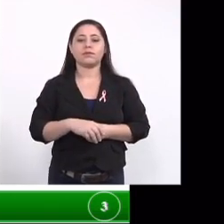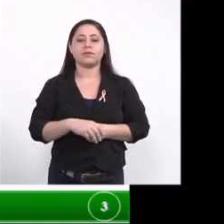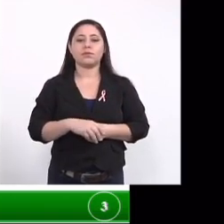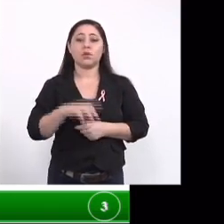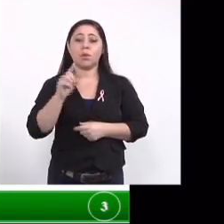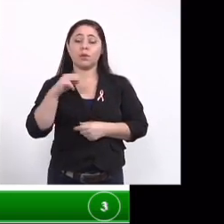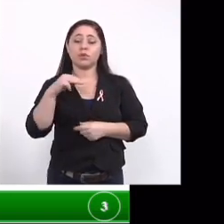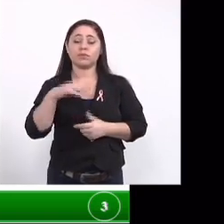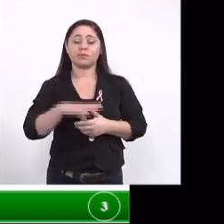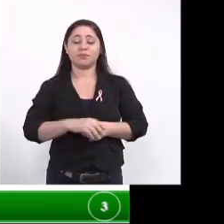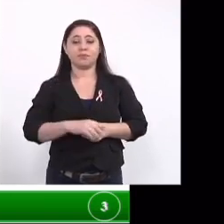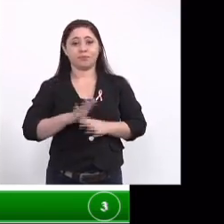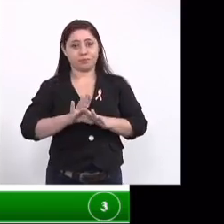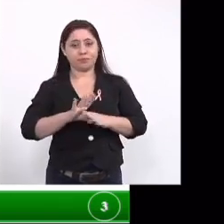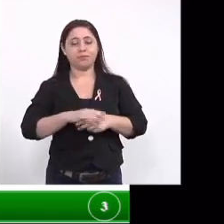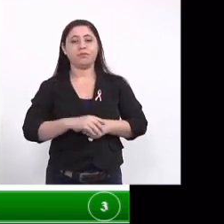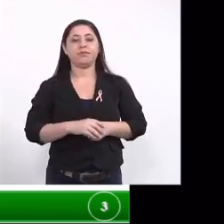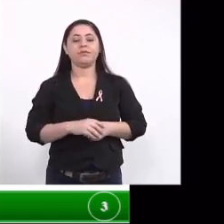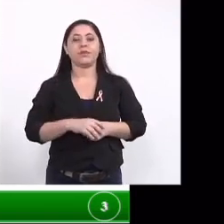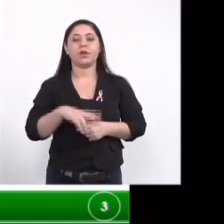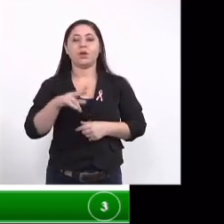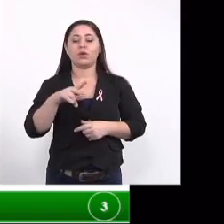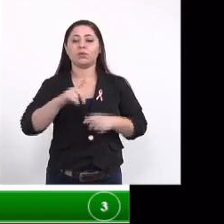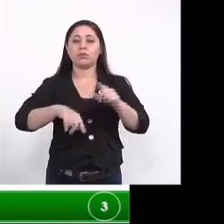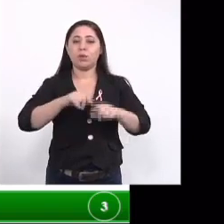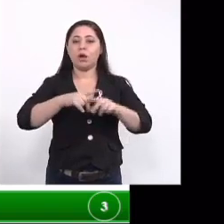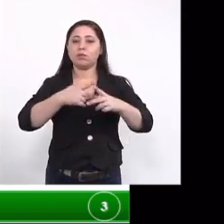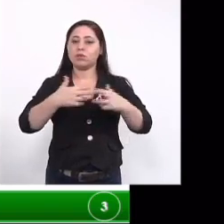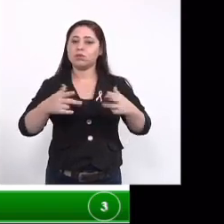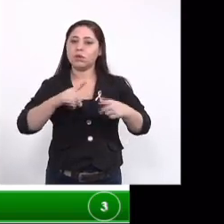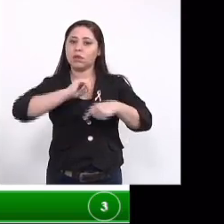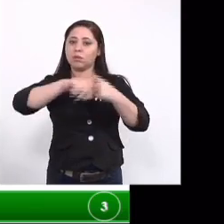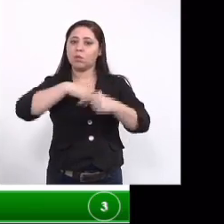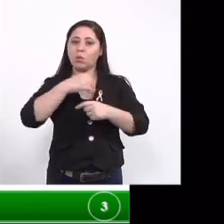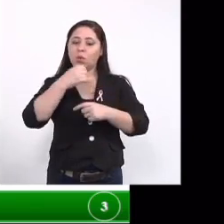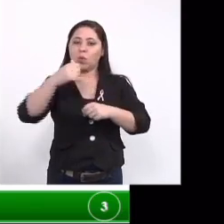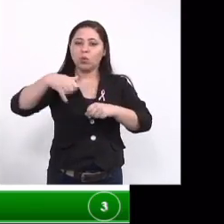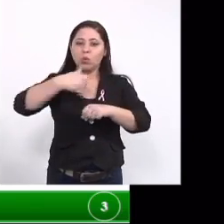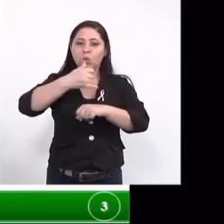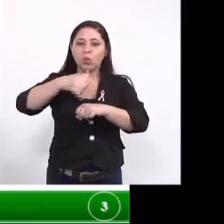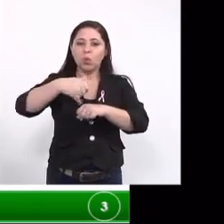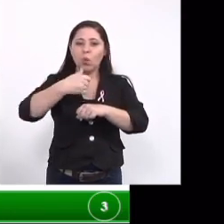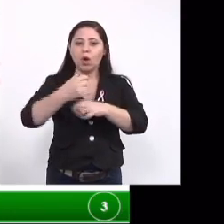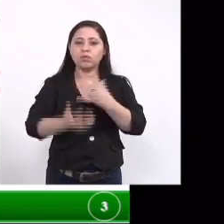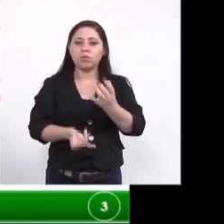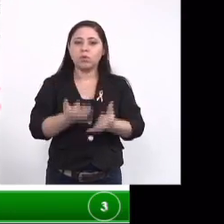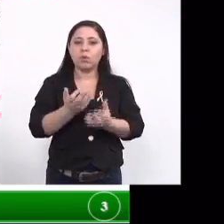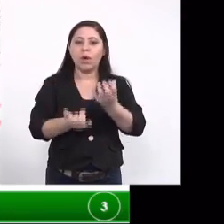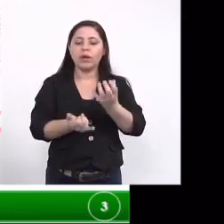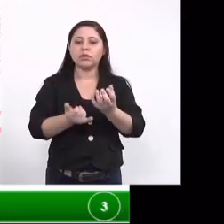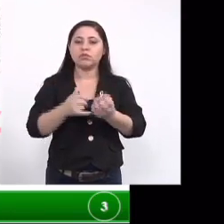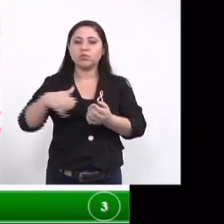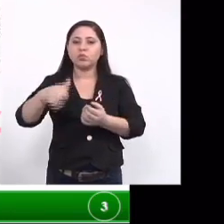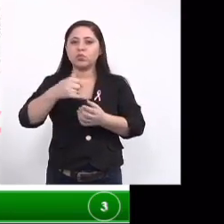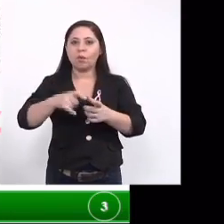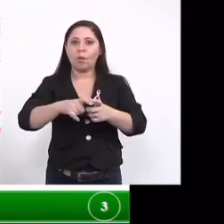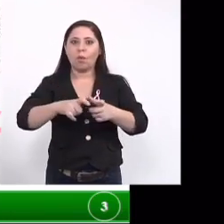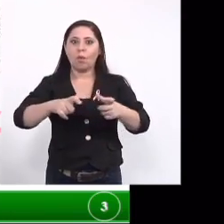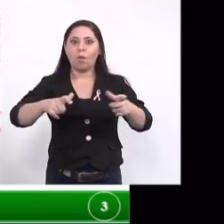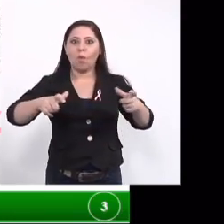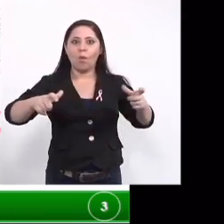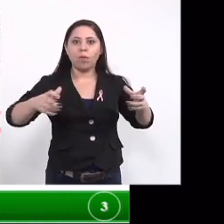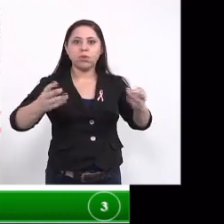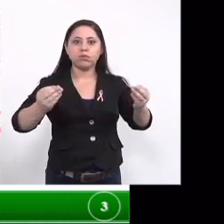minutinho ele é um produto utilizado depois dessa tosta da castanha e ele é gerado em grande escala